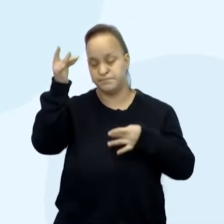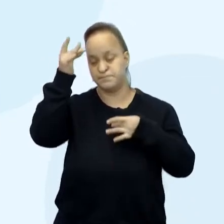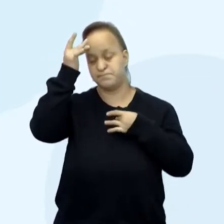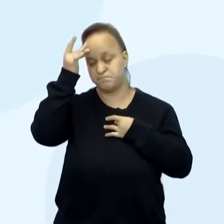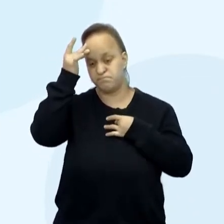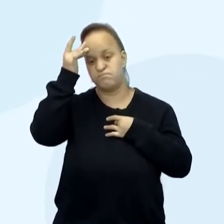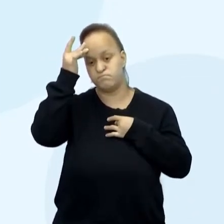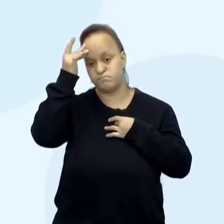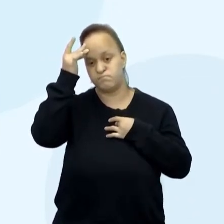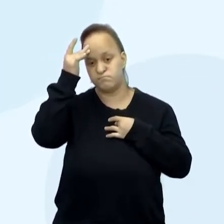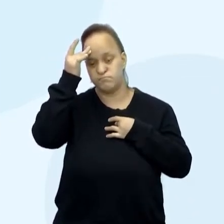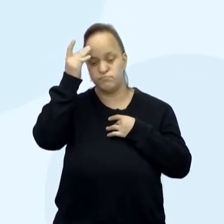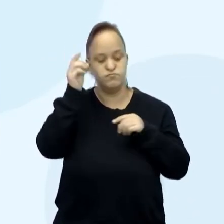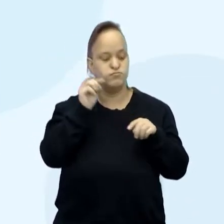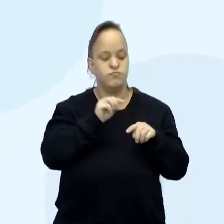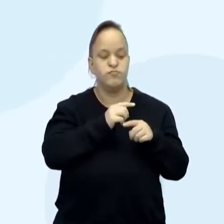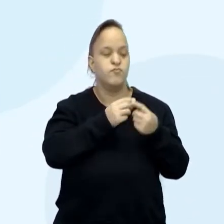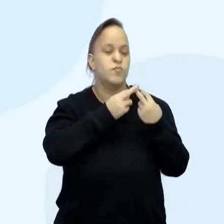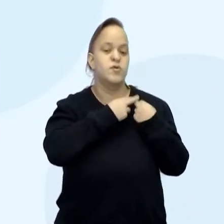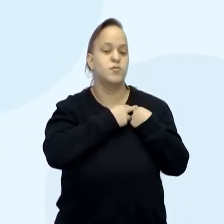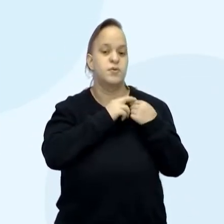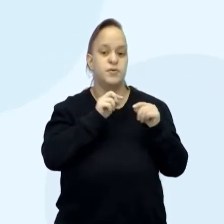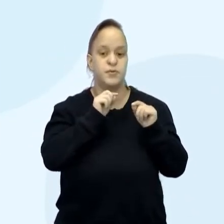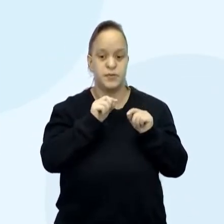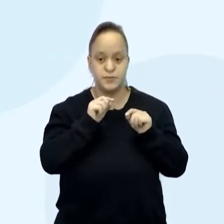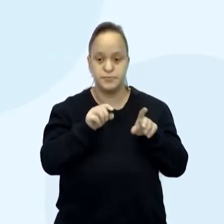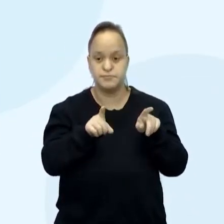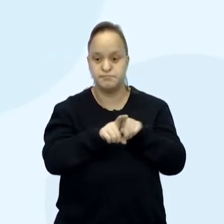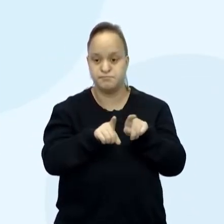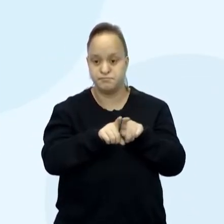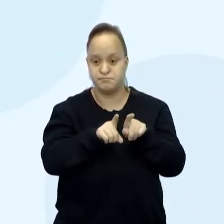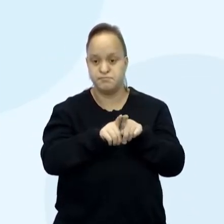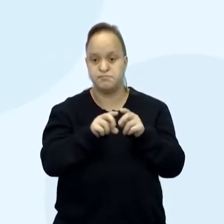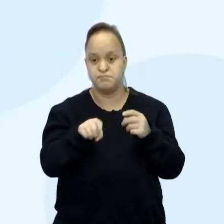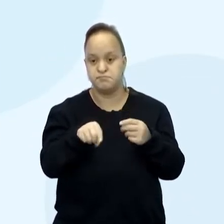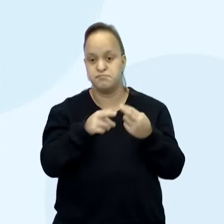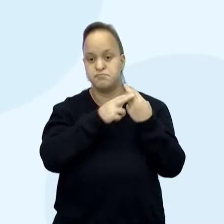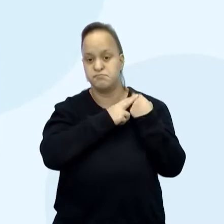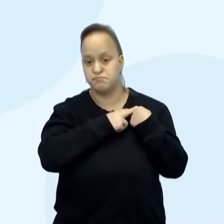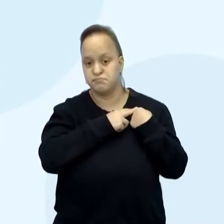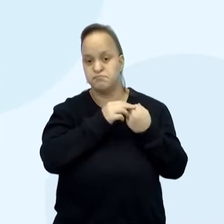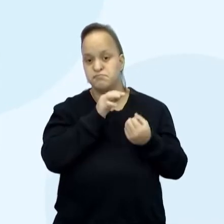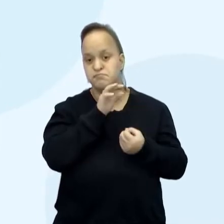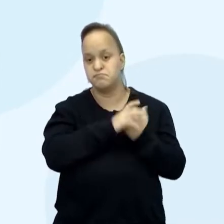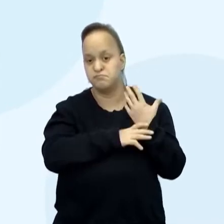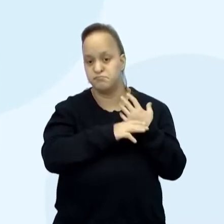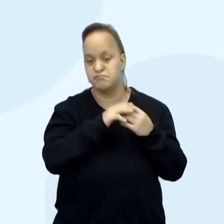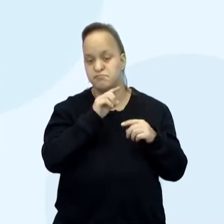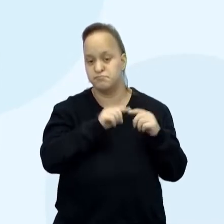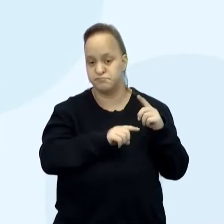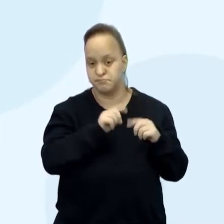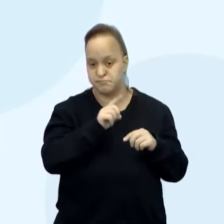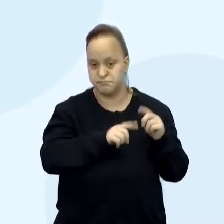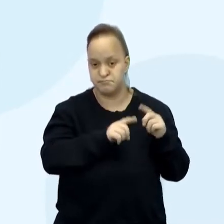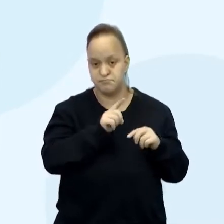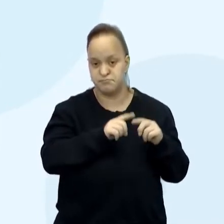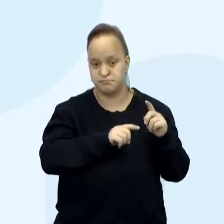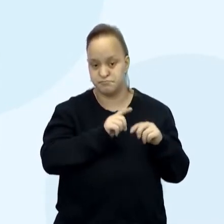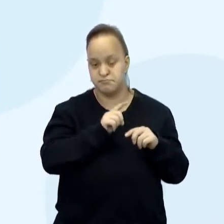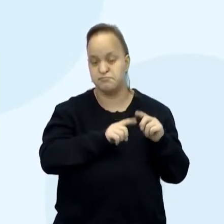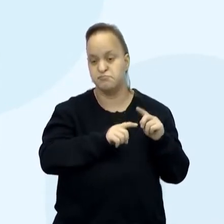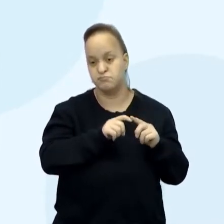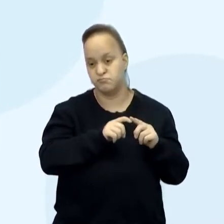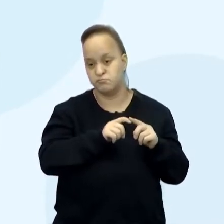função daquilo. Ele também é responsável pela concepção de um produto. Então, a